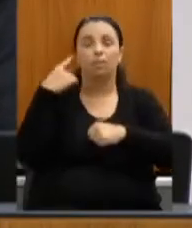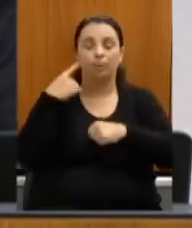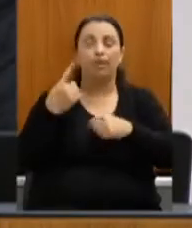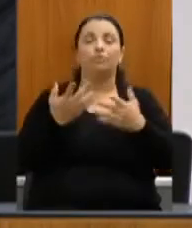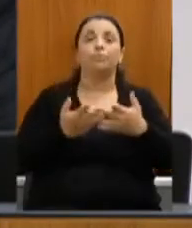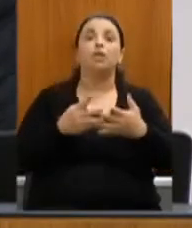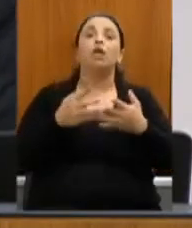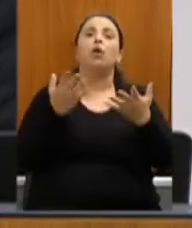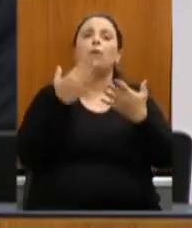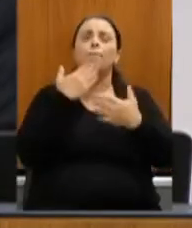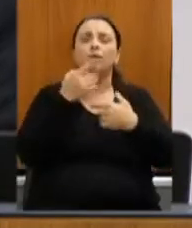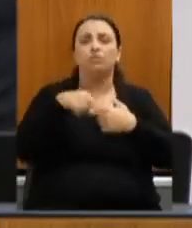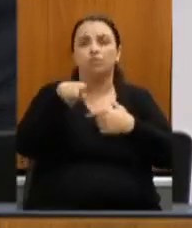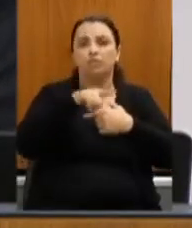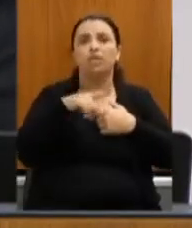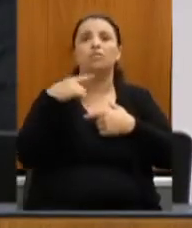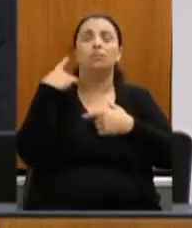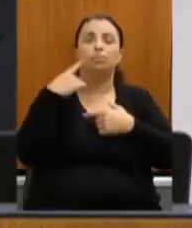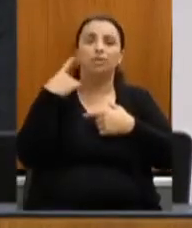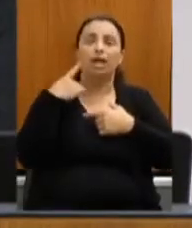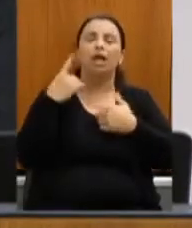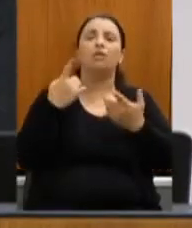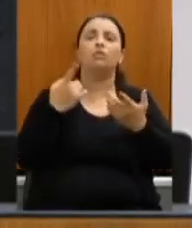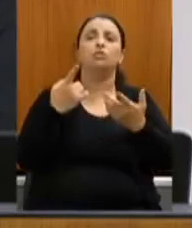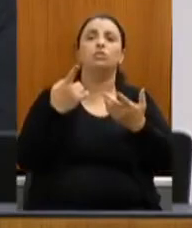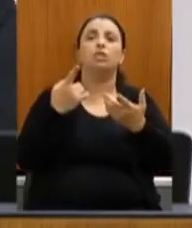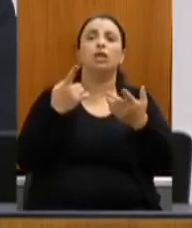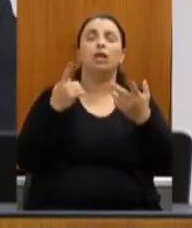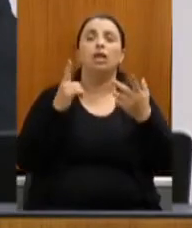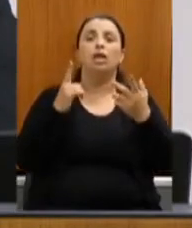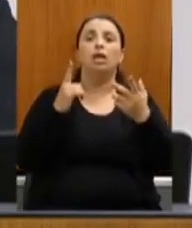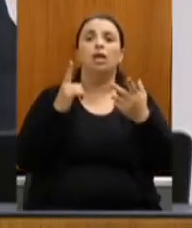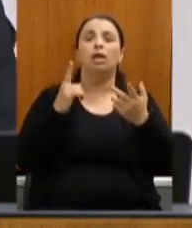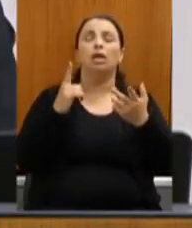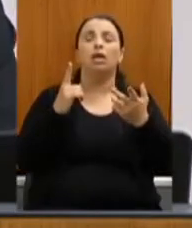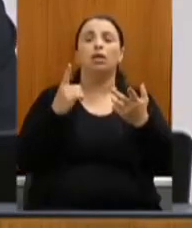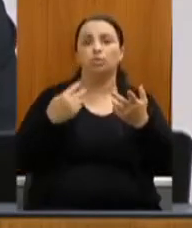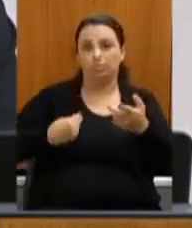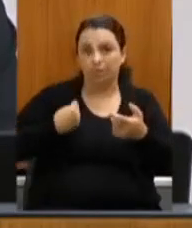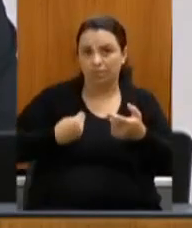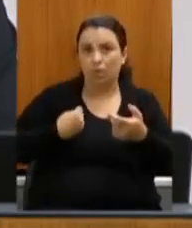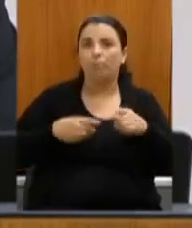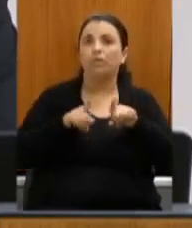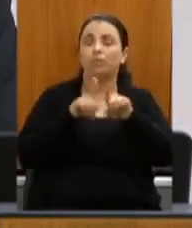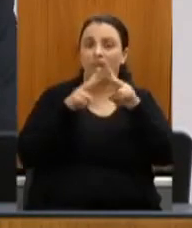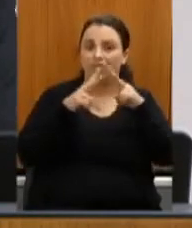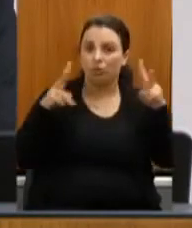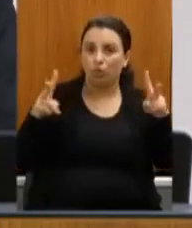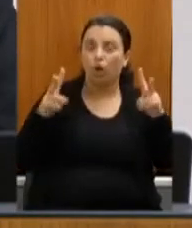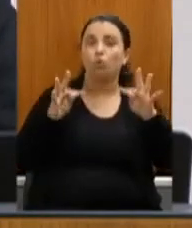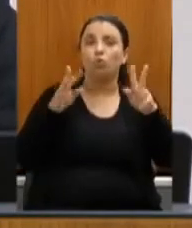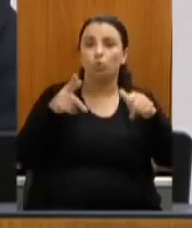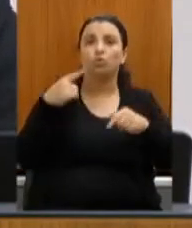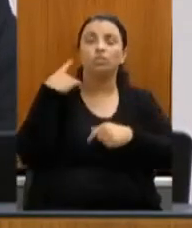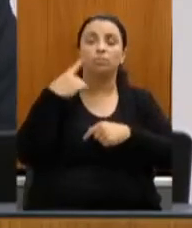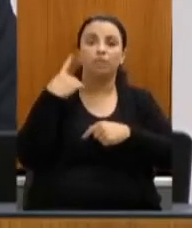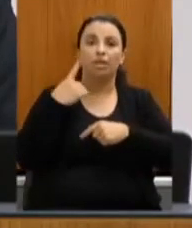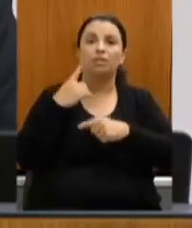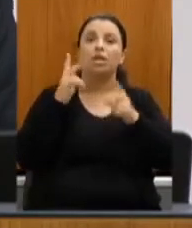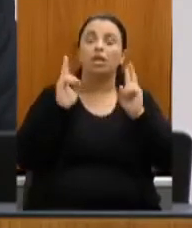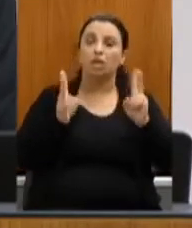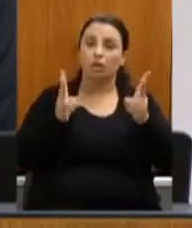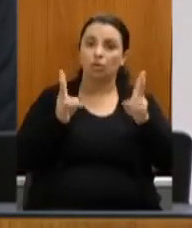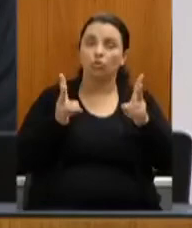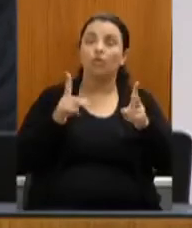deputados que permaneçam doutor Jean Fleire aqui presencialmente e os que estão nos acompanhando virtualmente que nós temos alguns